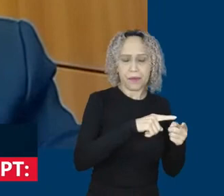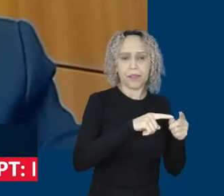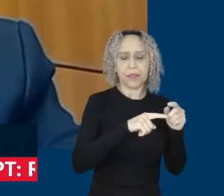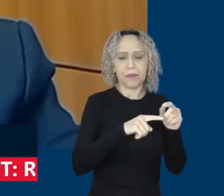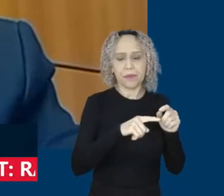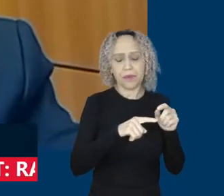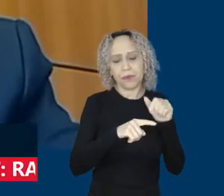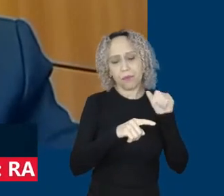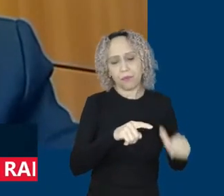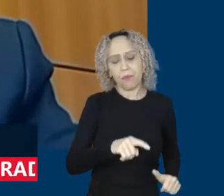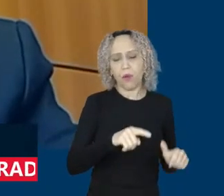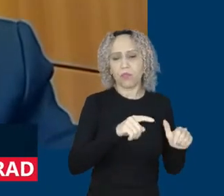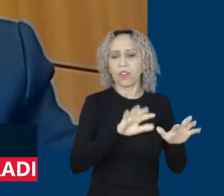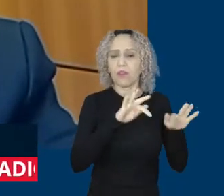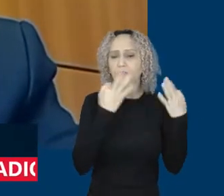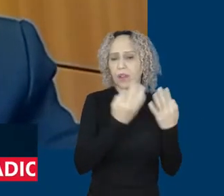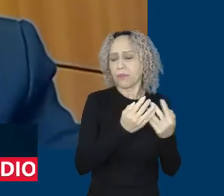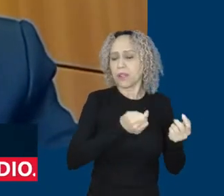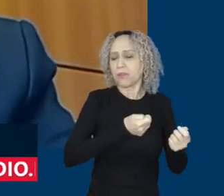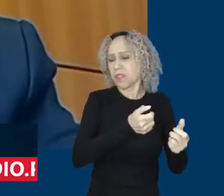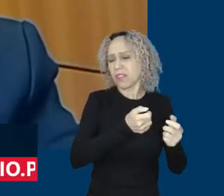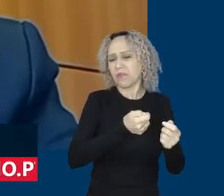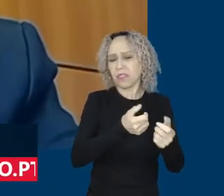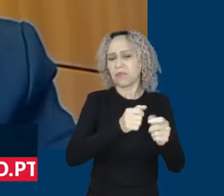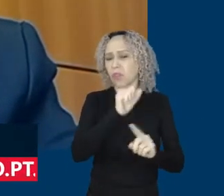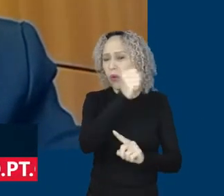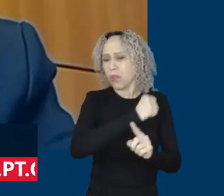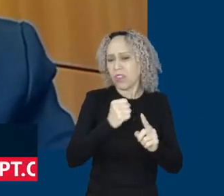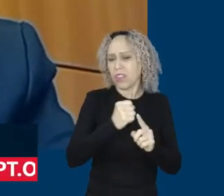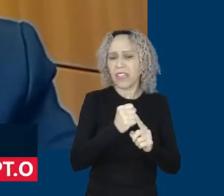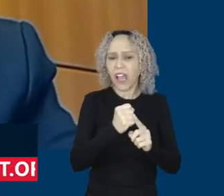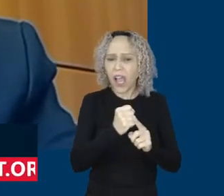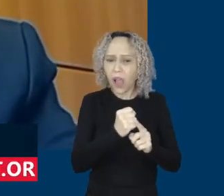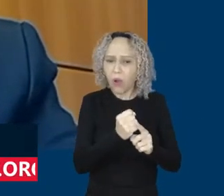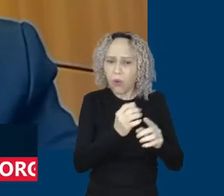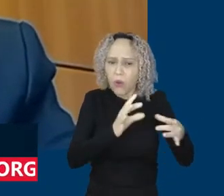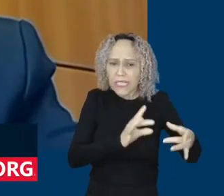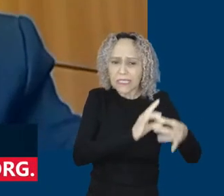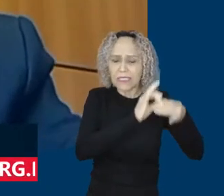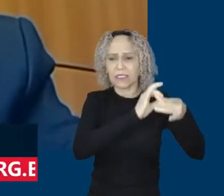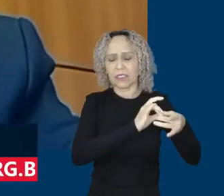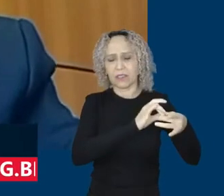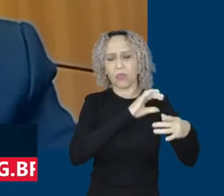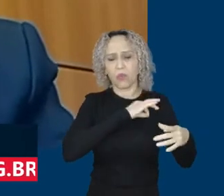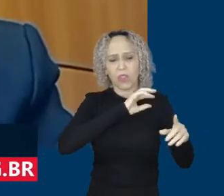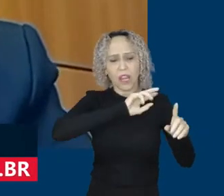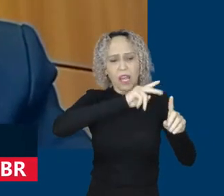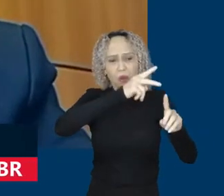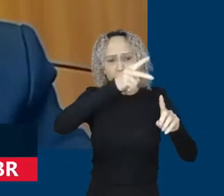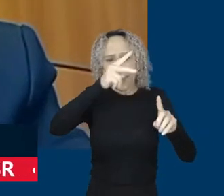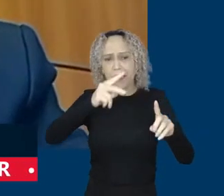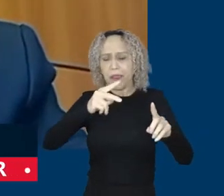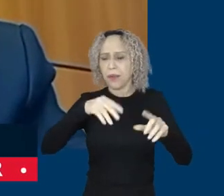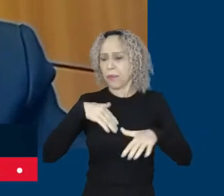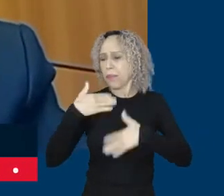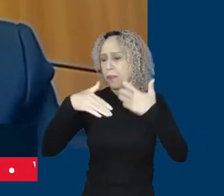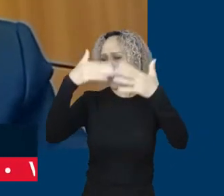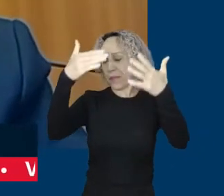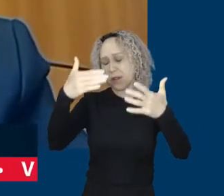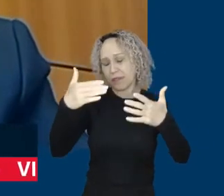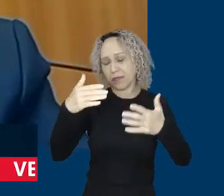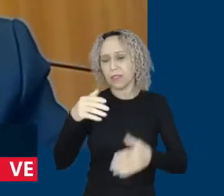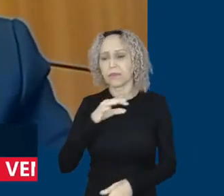tal, mas com abrangência muito maior. O aumento real do salário mínimo atinge diretamente 24